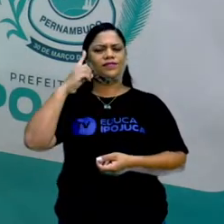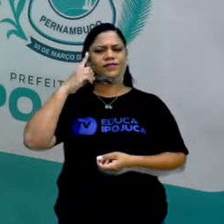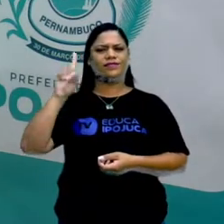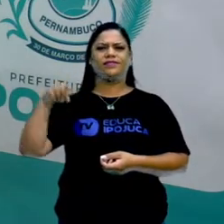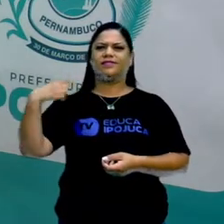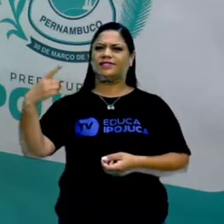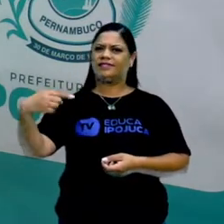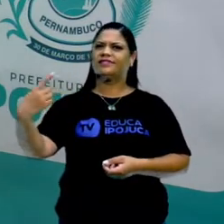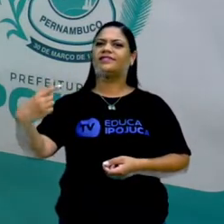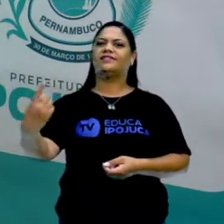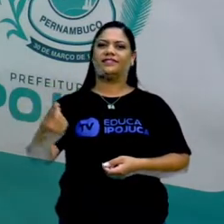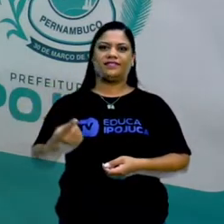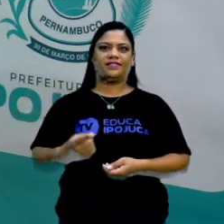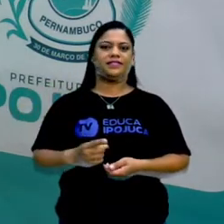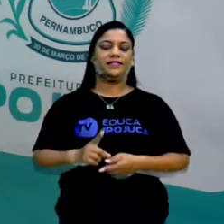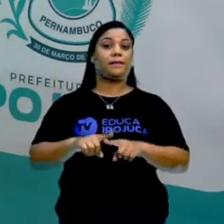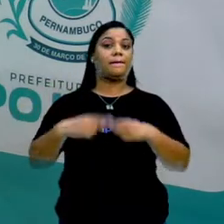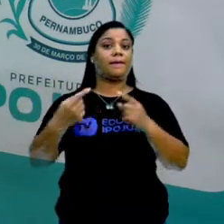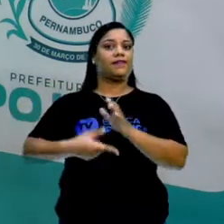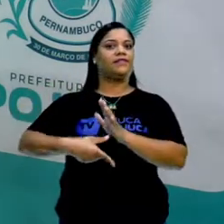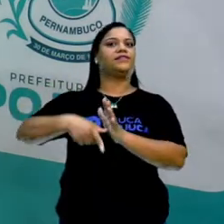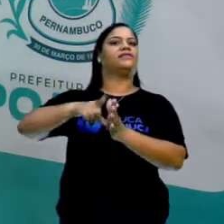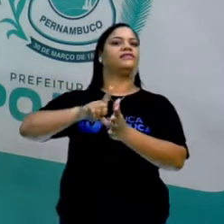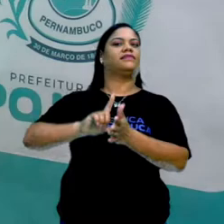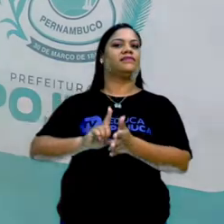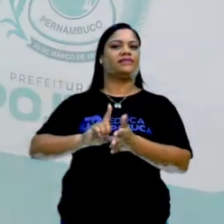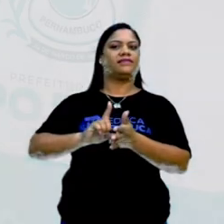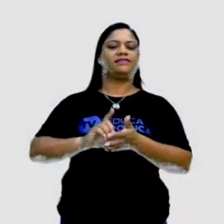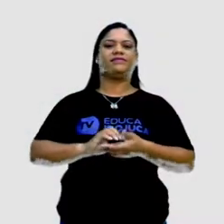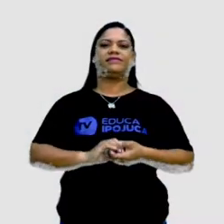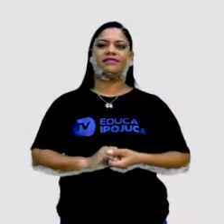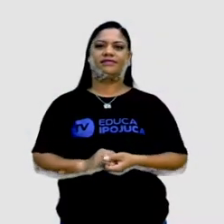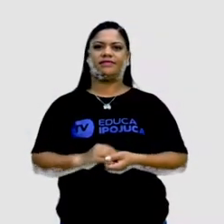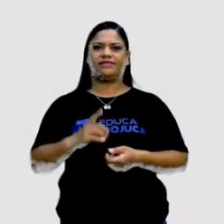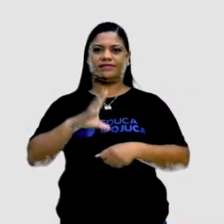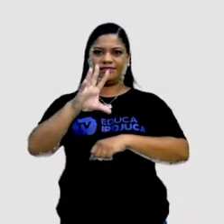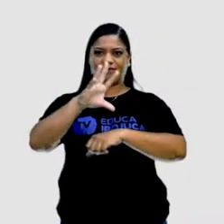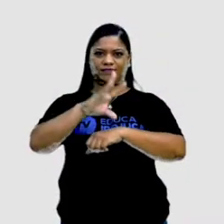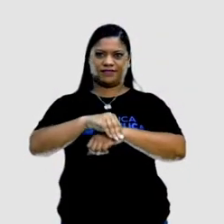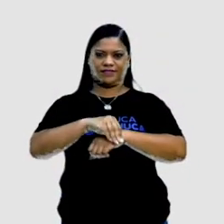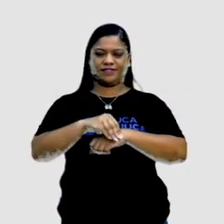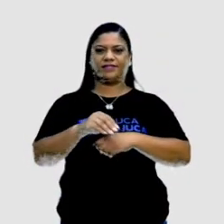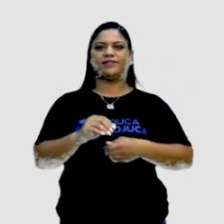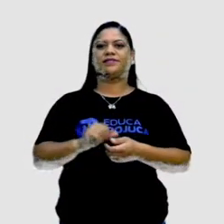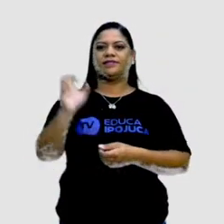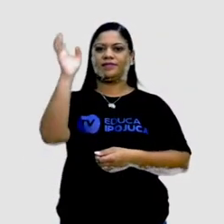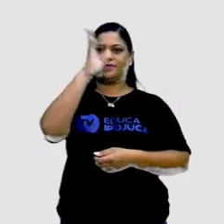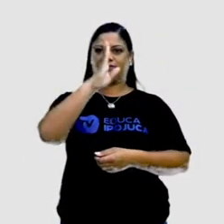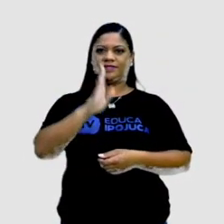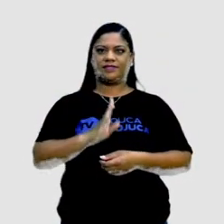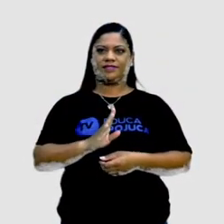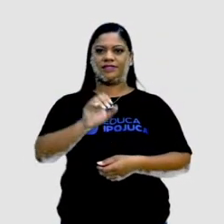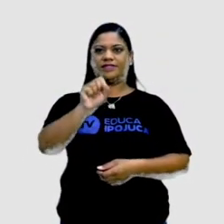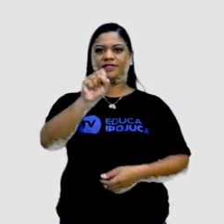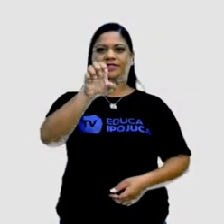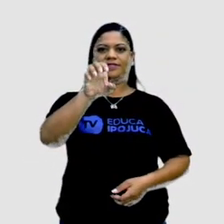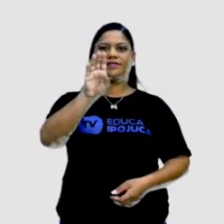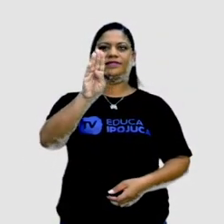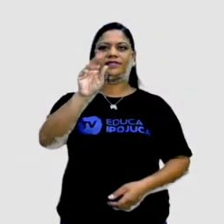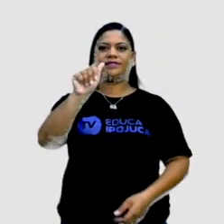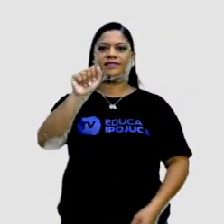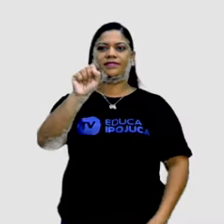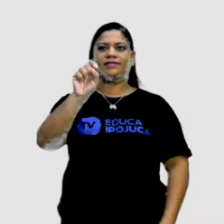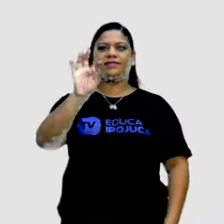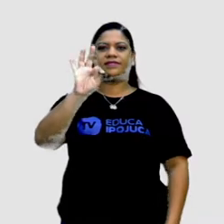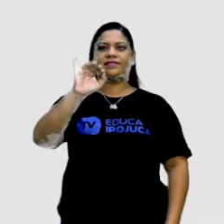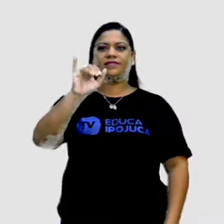dia, muito mais do que antes. E aqui nós temos o fotógrafo premiadíssimo brasileiro, Sebastião Salgado,